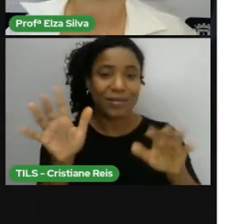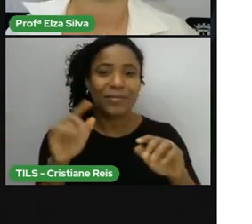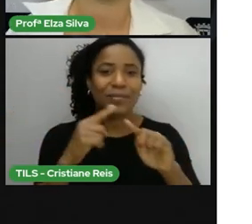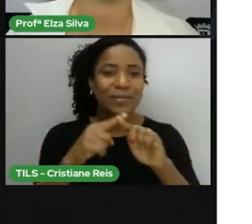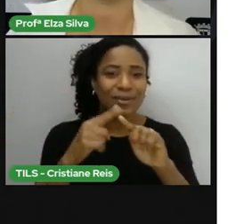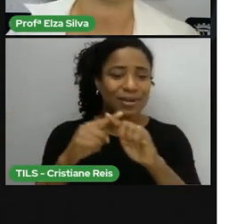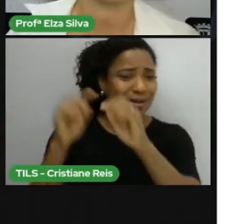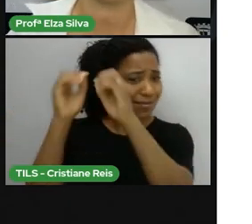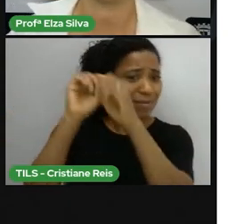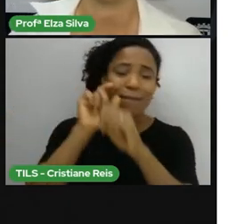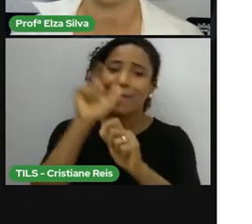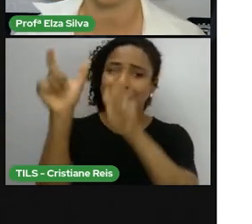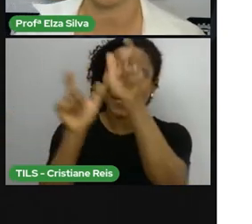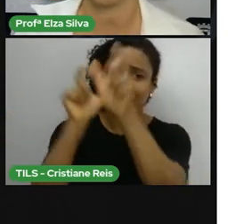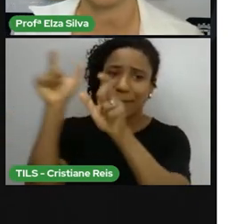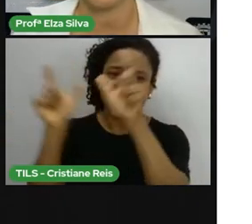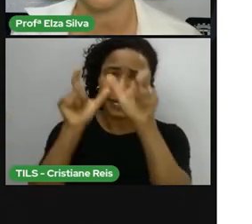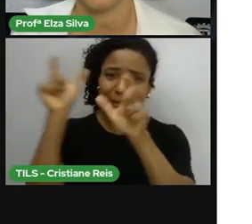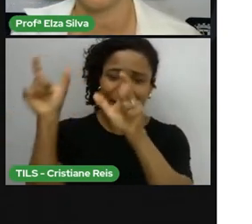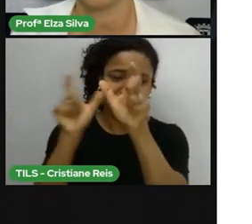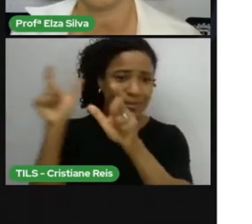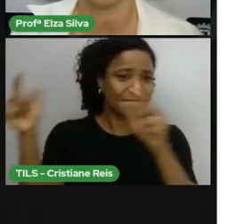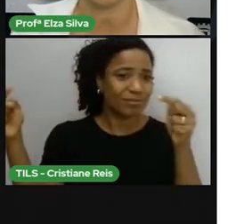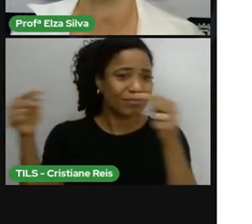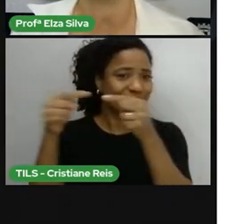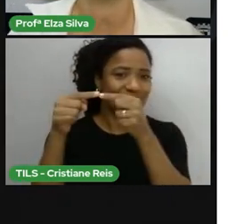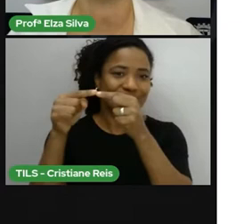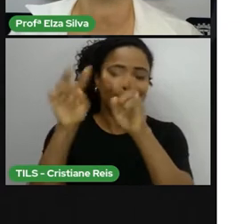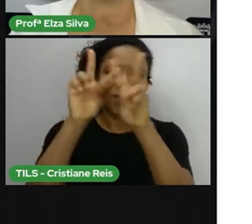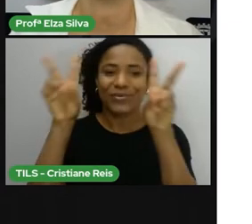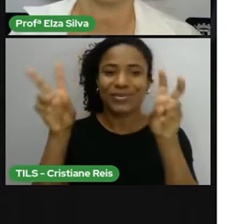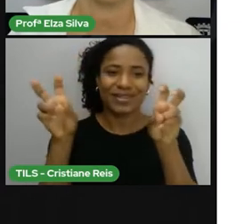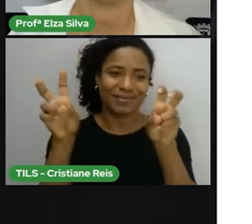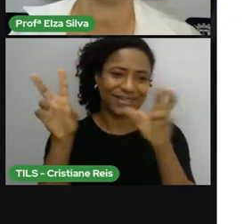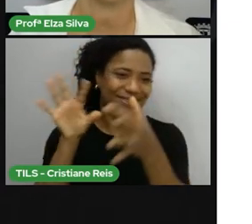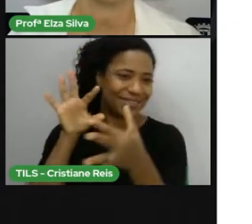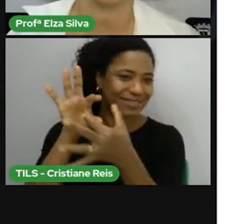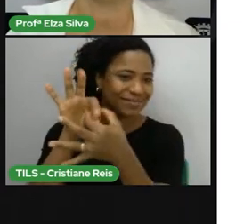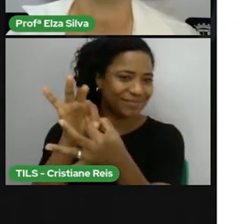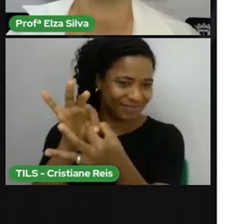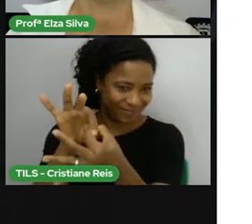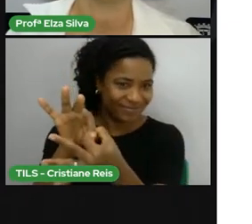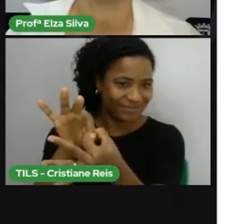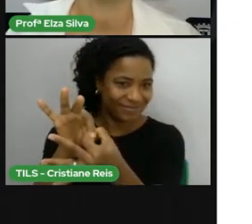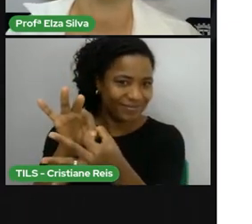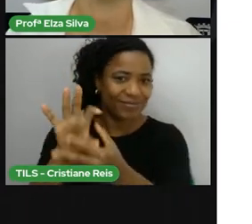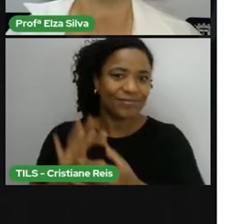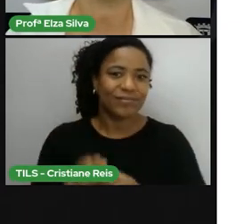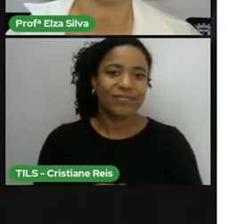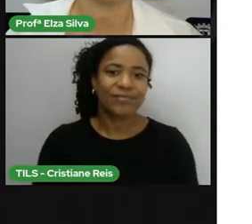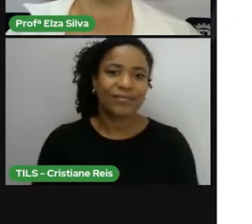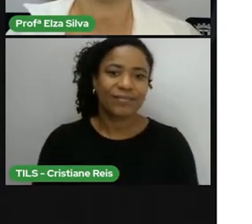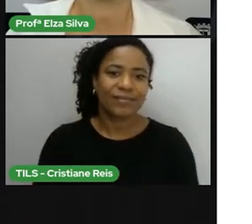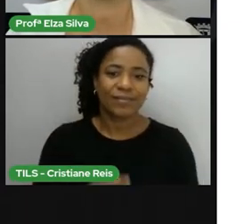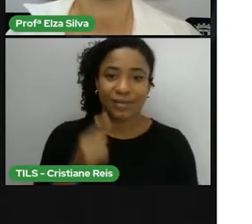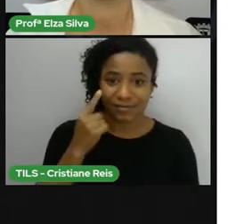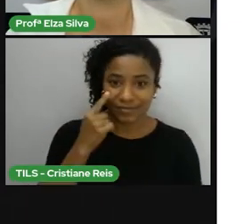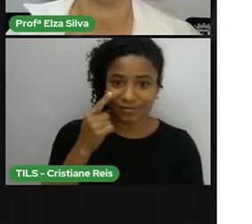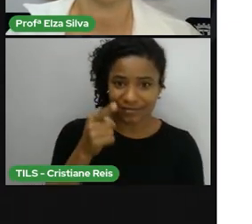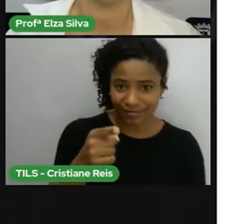da nuvem de palavras precisa estar associado ao tema que a gente quer explorar. Então, respect,